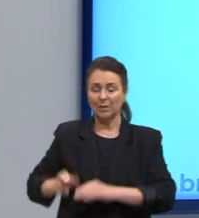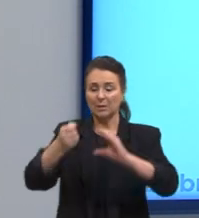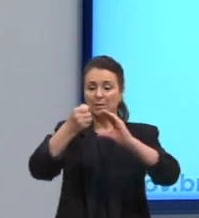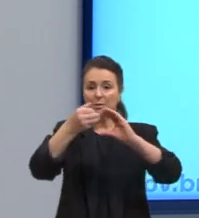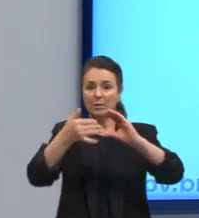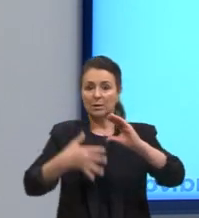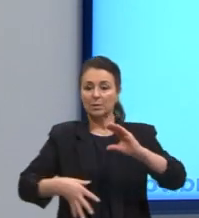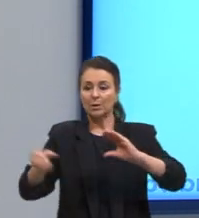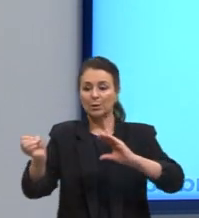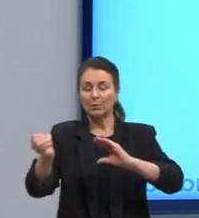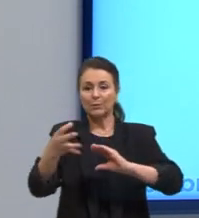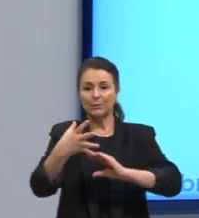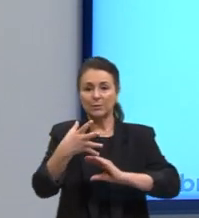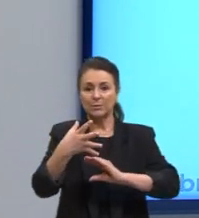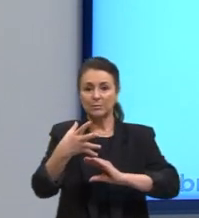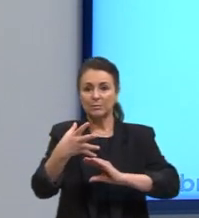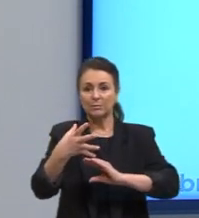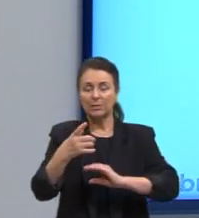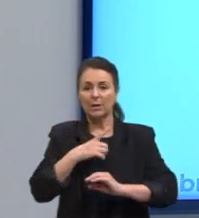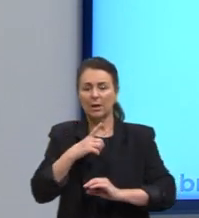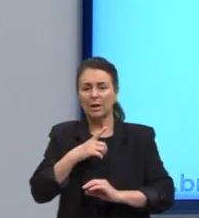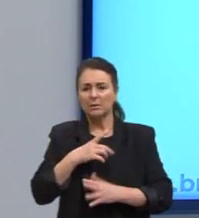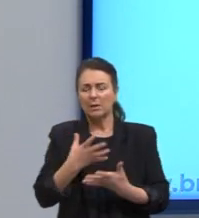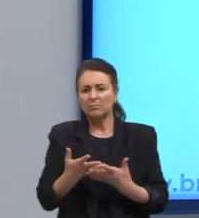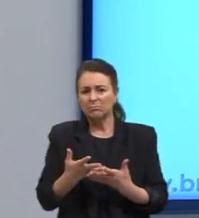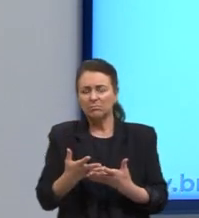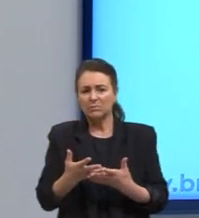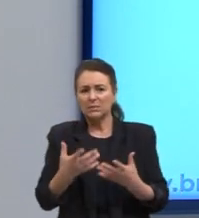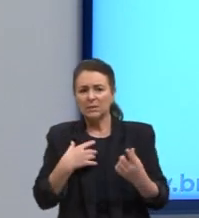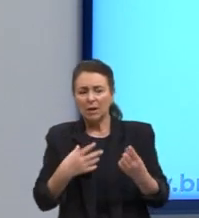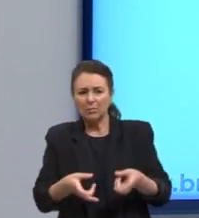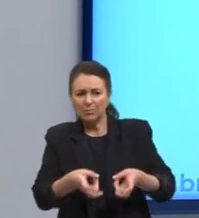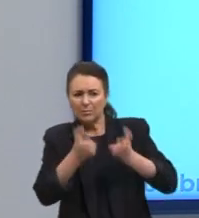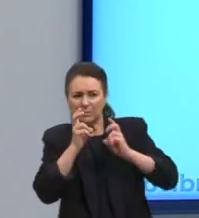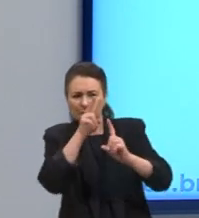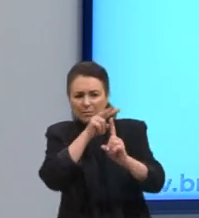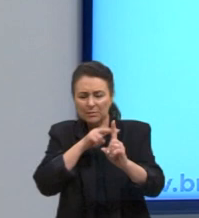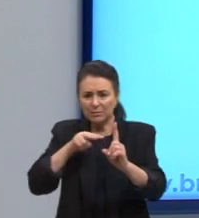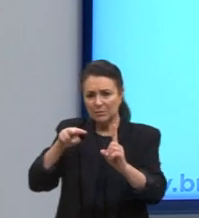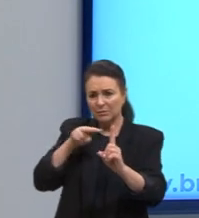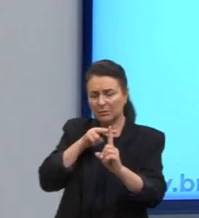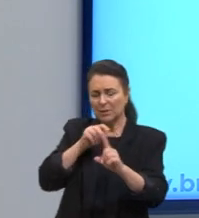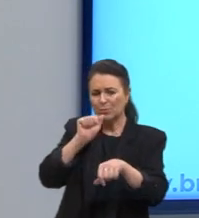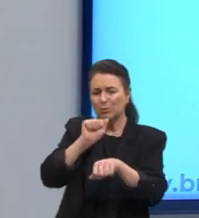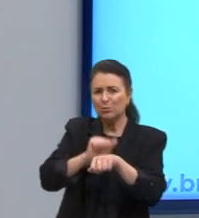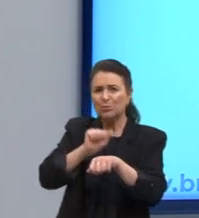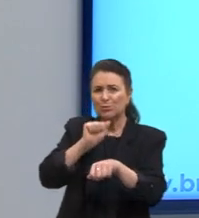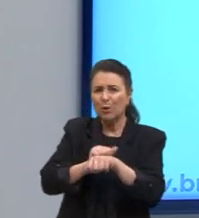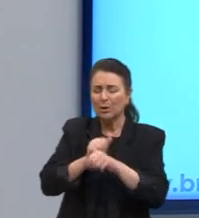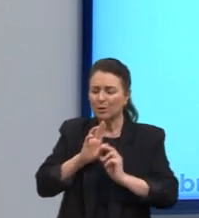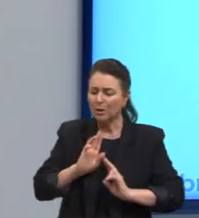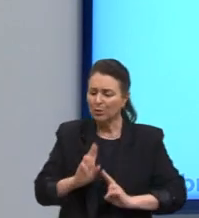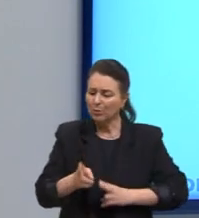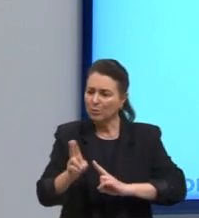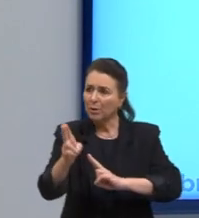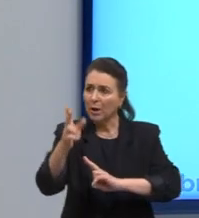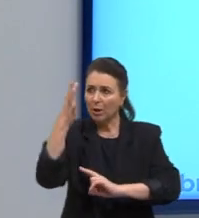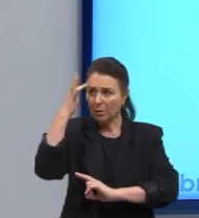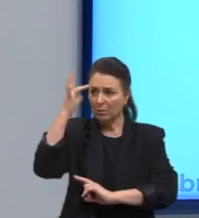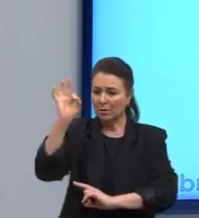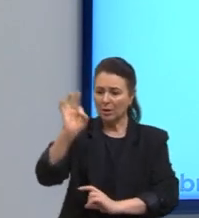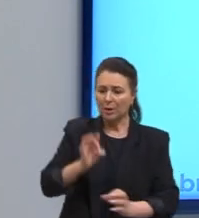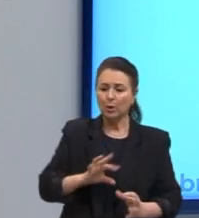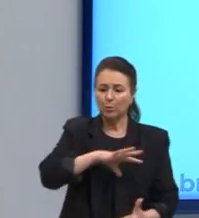da modernidade. Essa percepção, essa perspectiva sólida de compreender o mundo e as